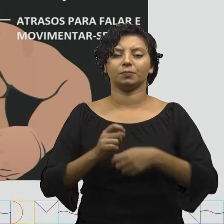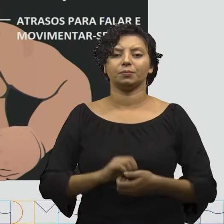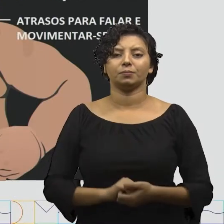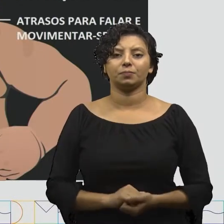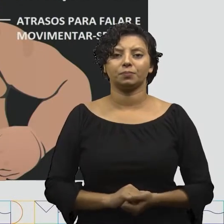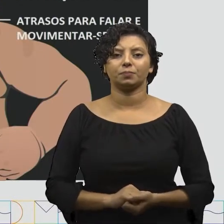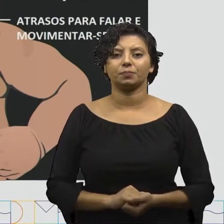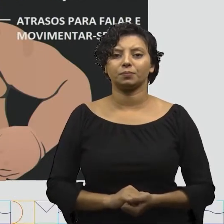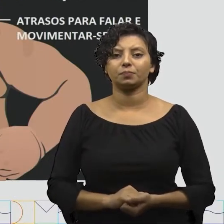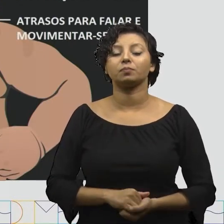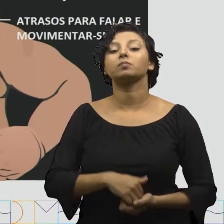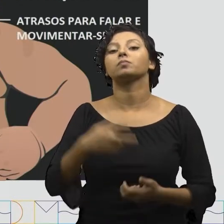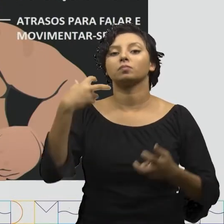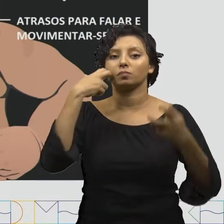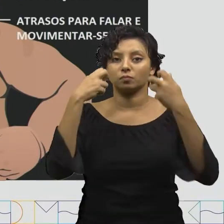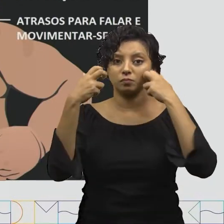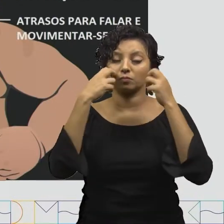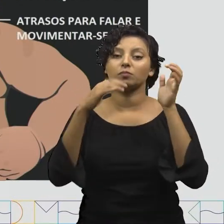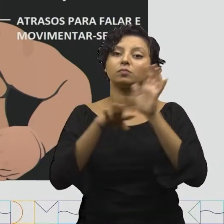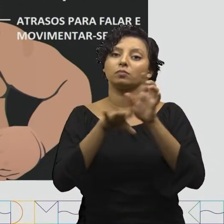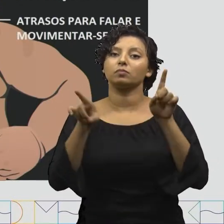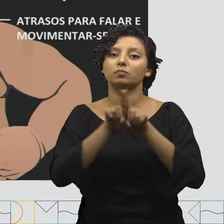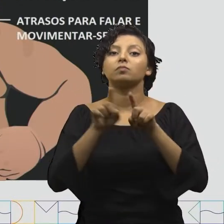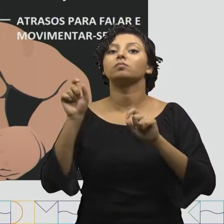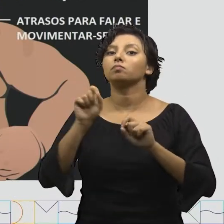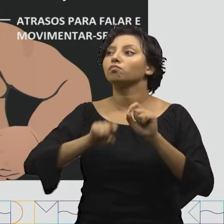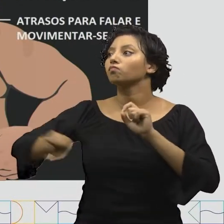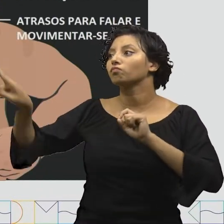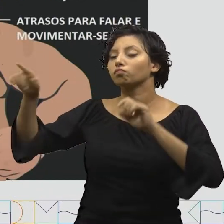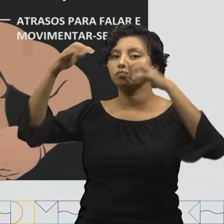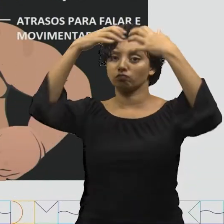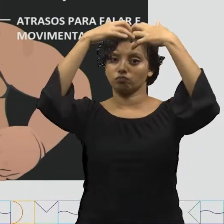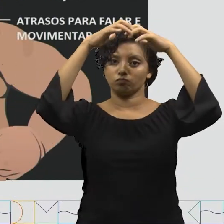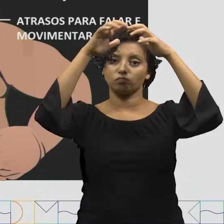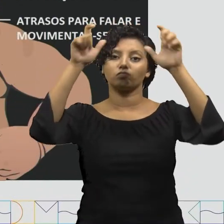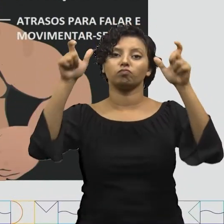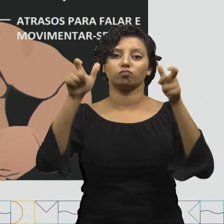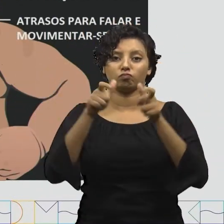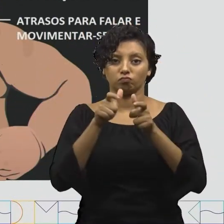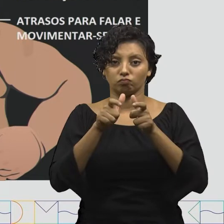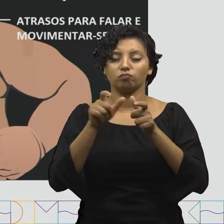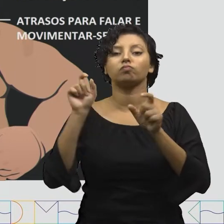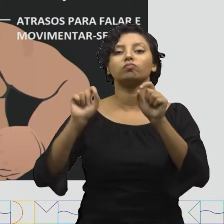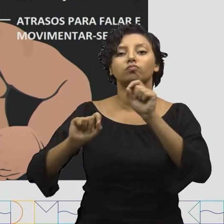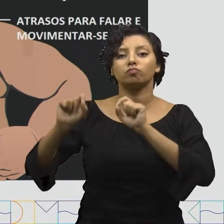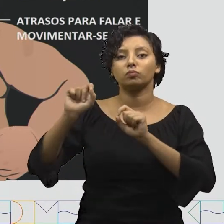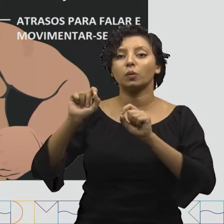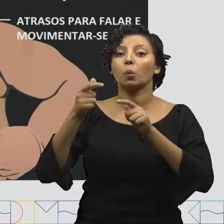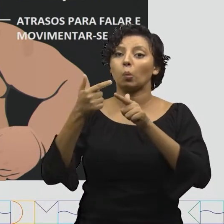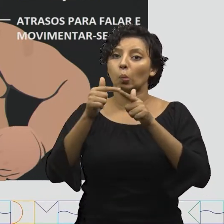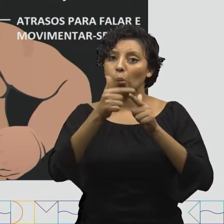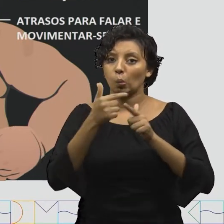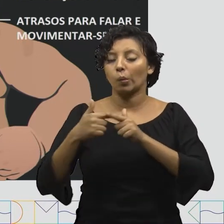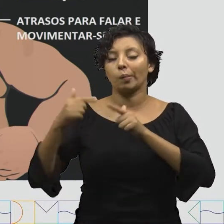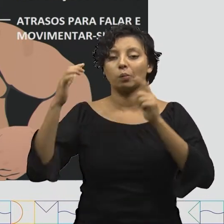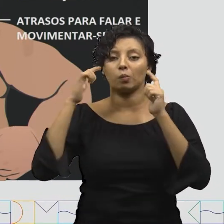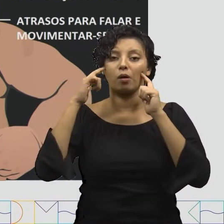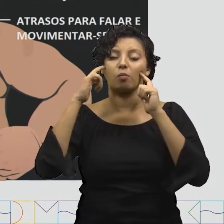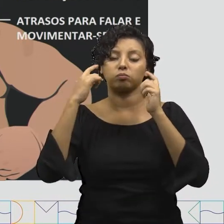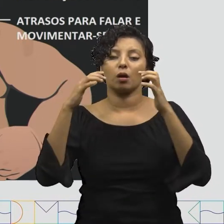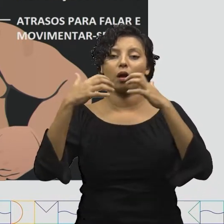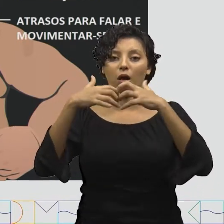botox também tem auxiliado no tratamento de microcefalia, Que é uma má formação da cabeça, que pode